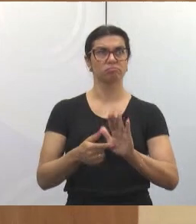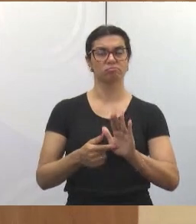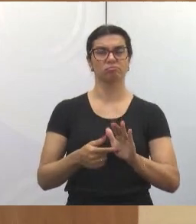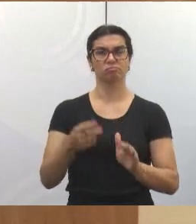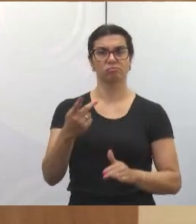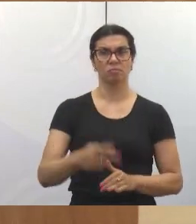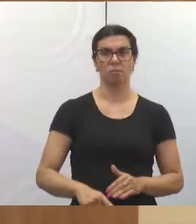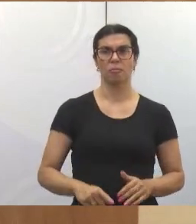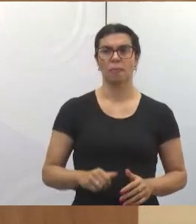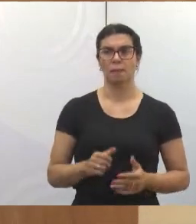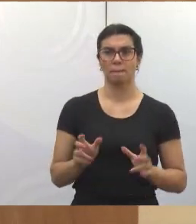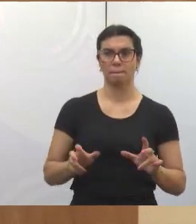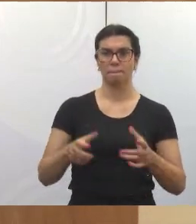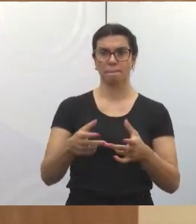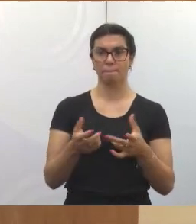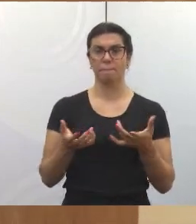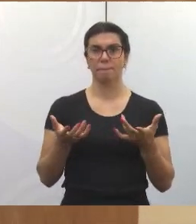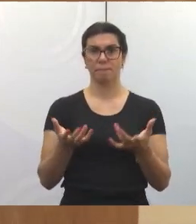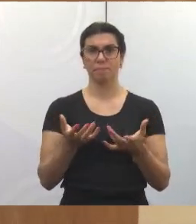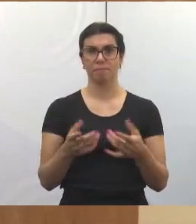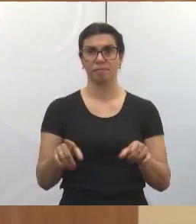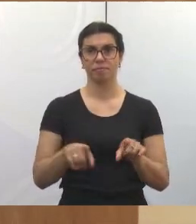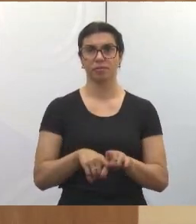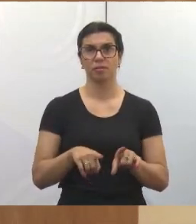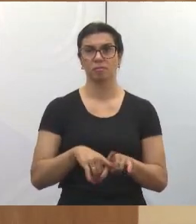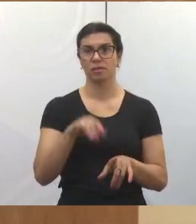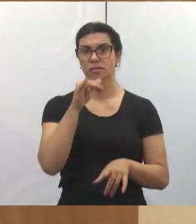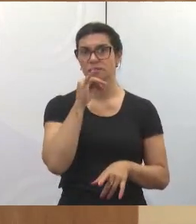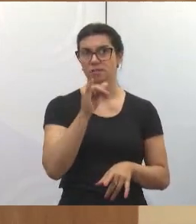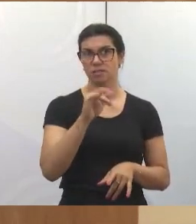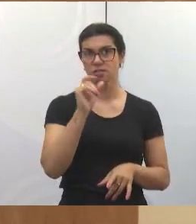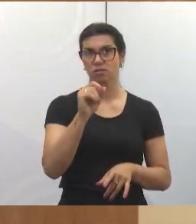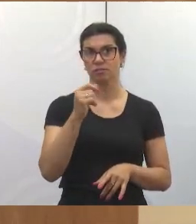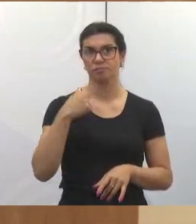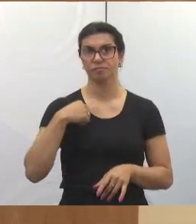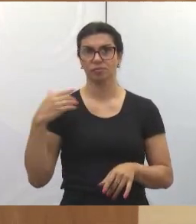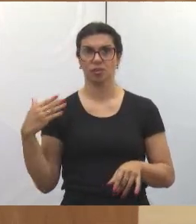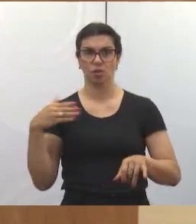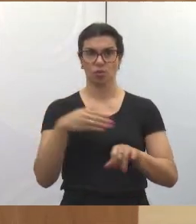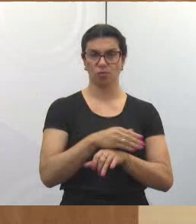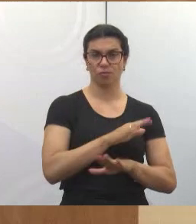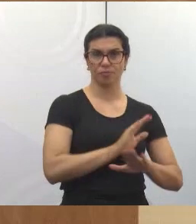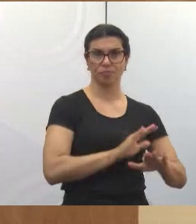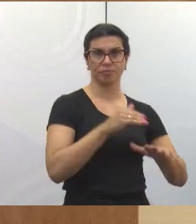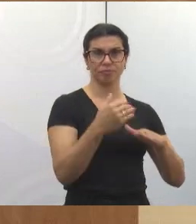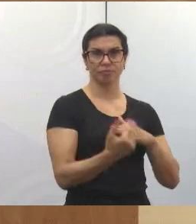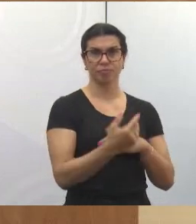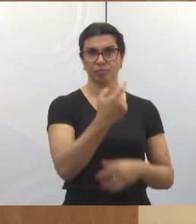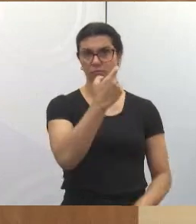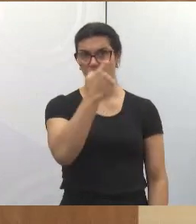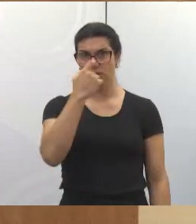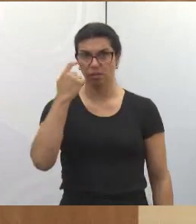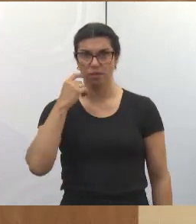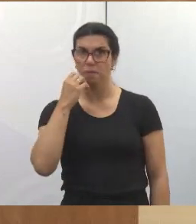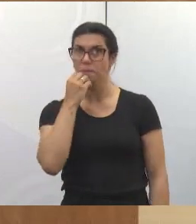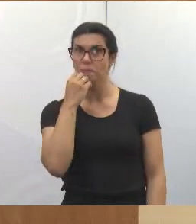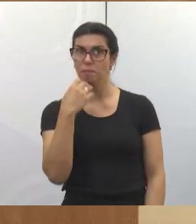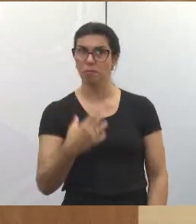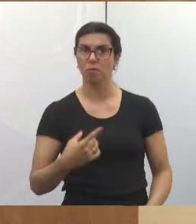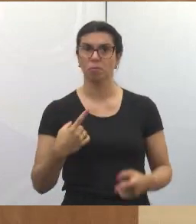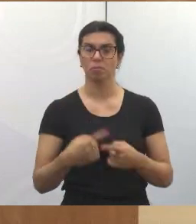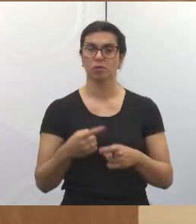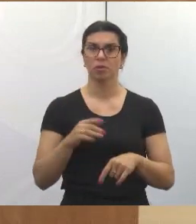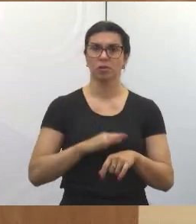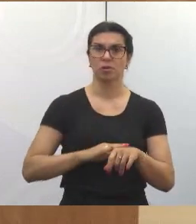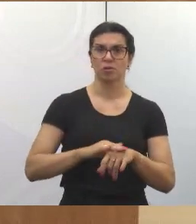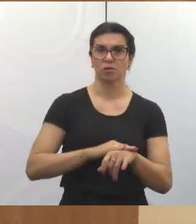Municipal. E também quero dizer, que estive lá no Parque Meia Lua no domingo, e é muito bom porque a gente vai conversando